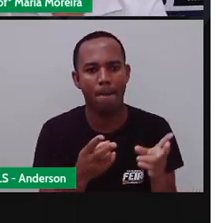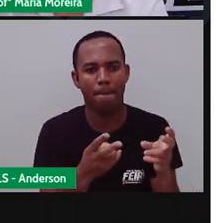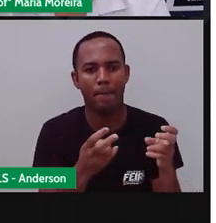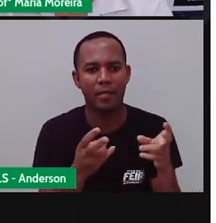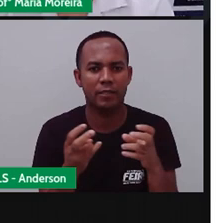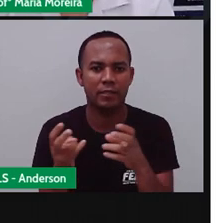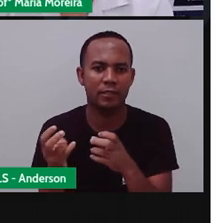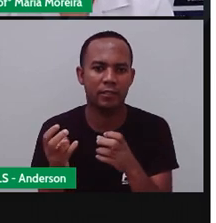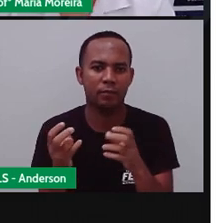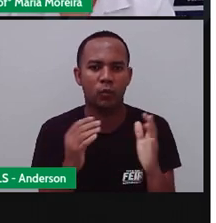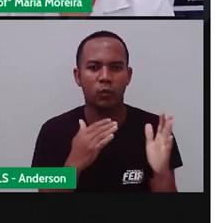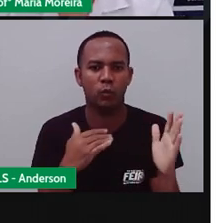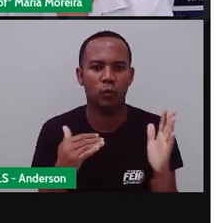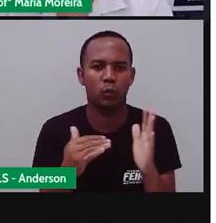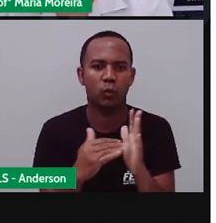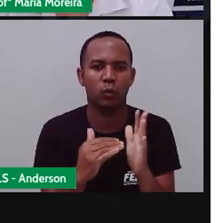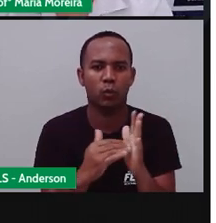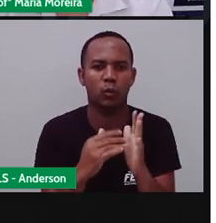aquilo que está o quê?